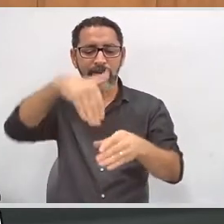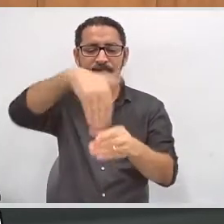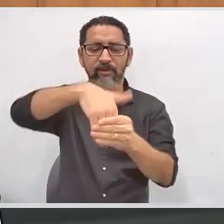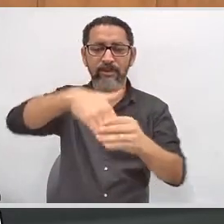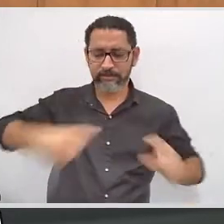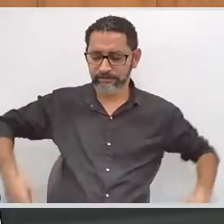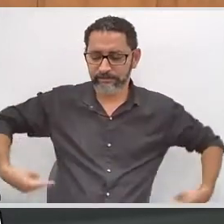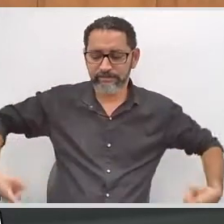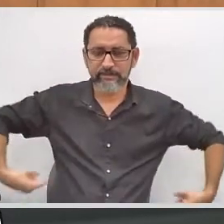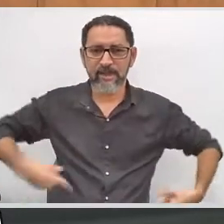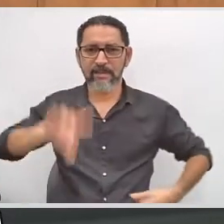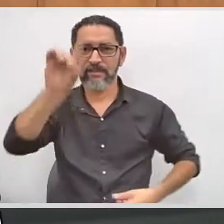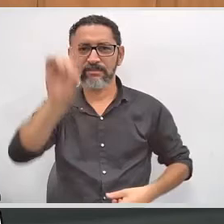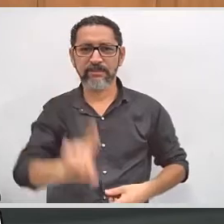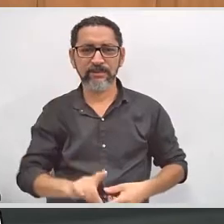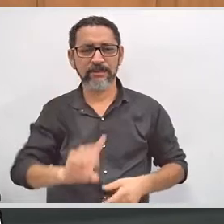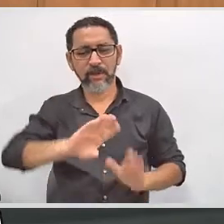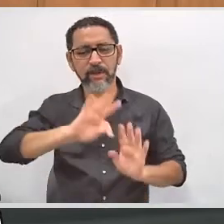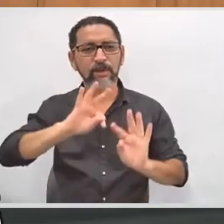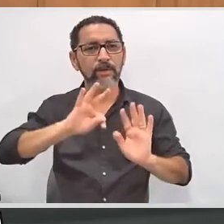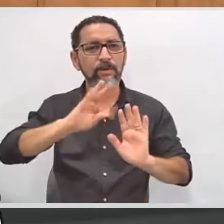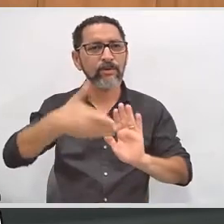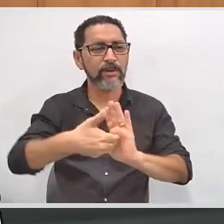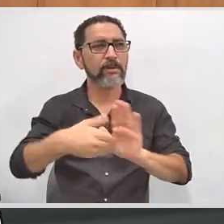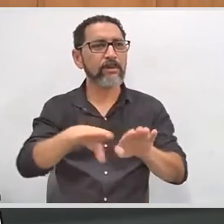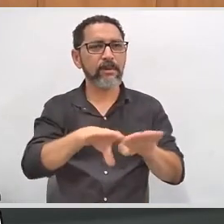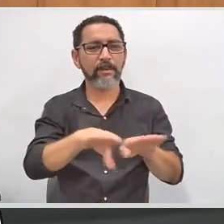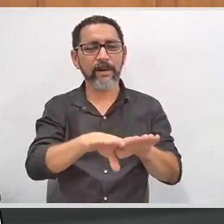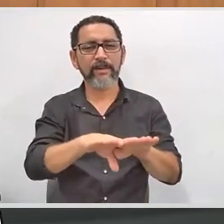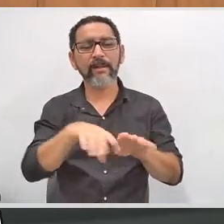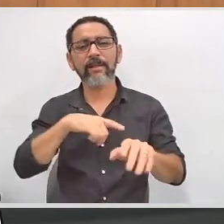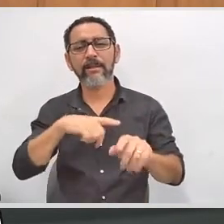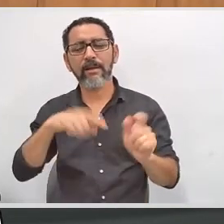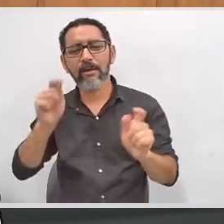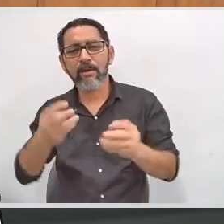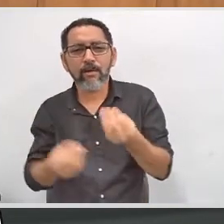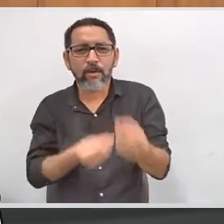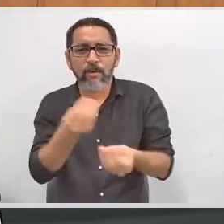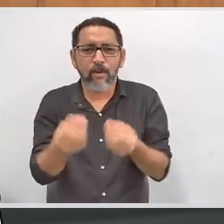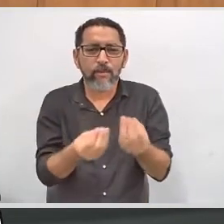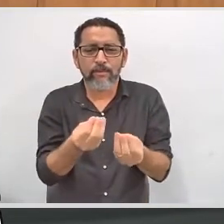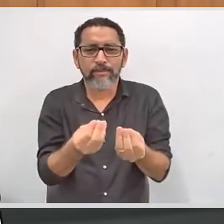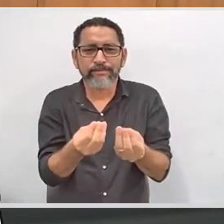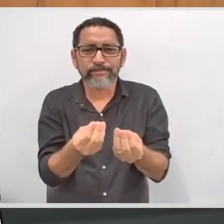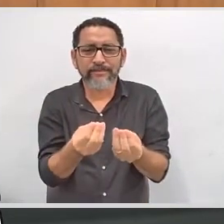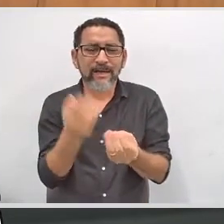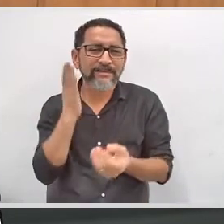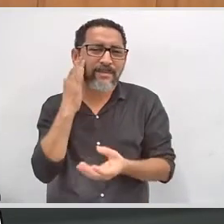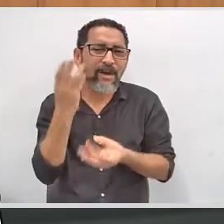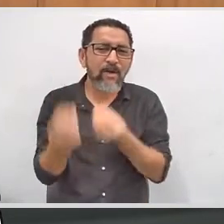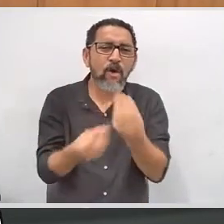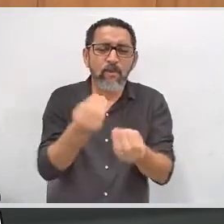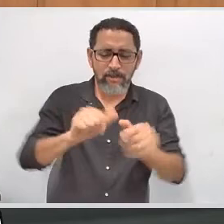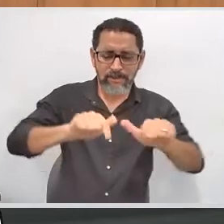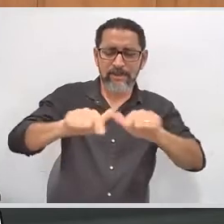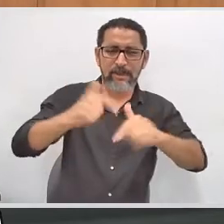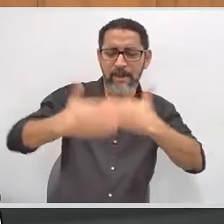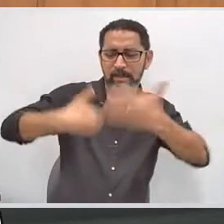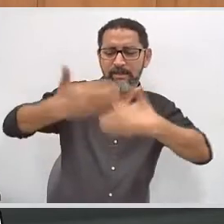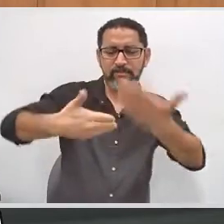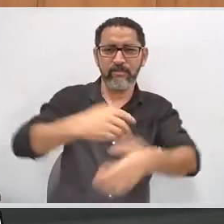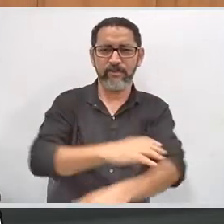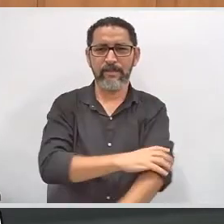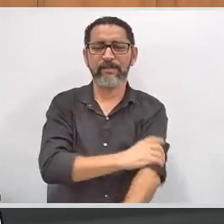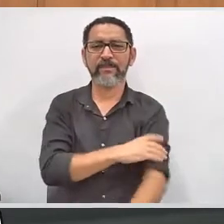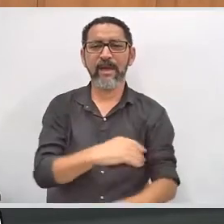cadastrem como nessa condição especial para que o TRE possa tomar uma atitude específica em relação a essas